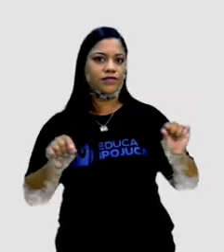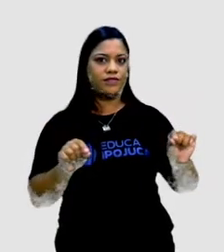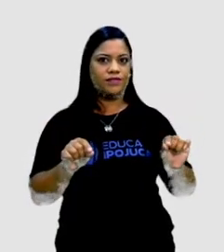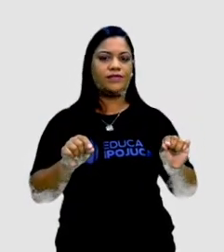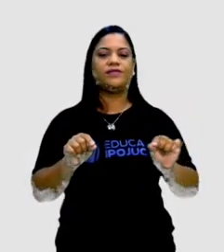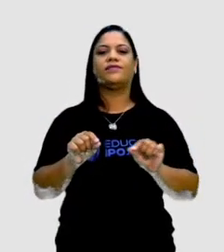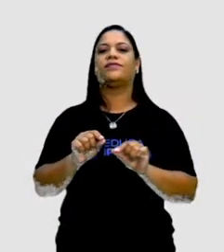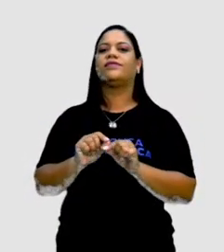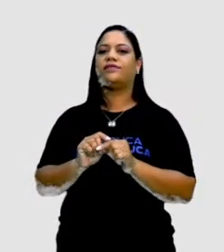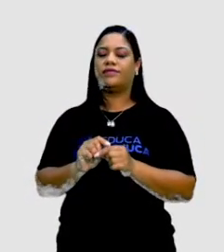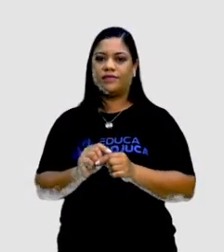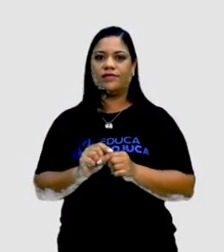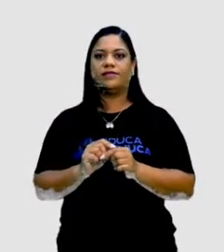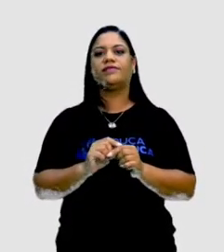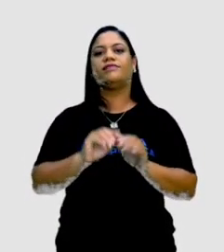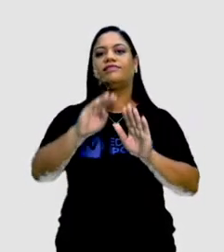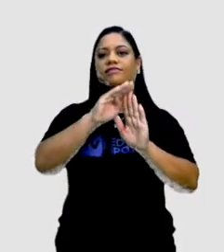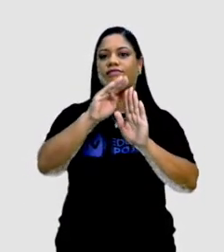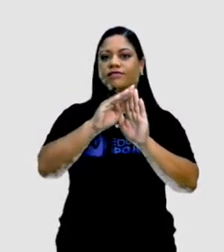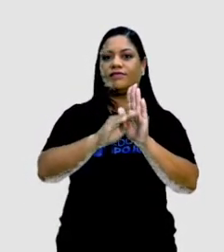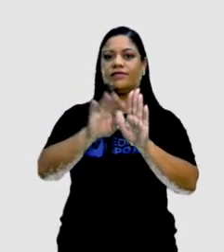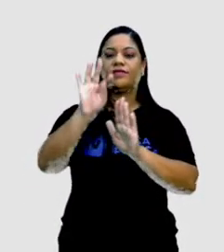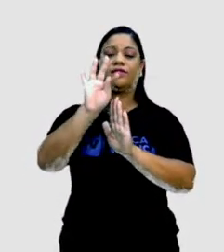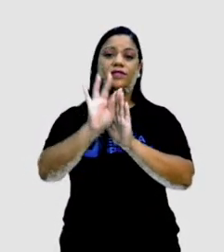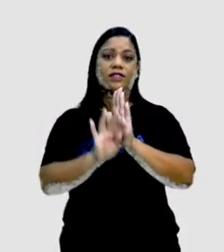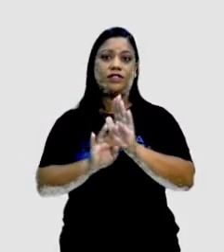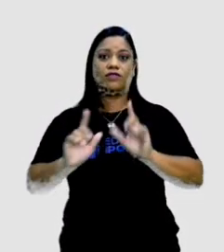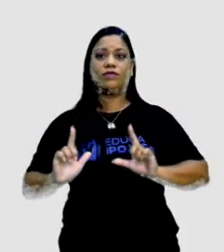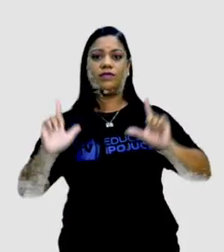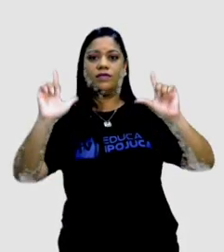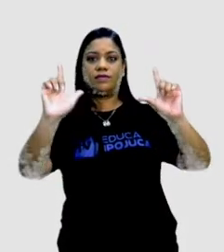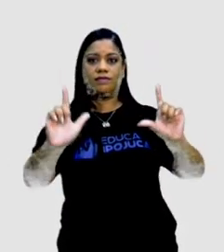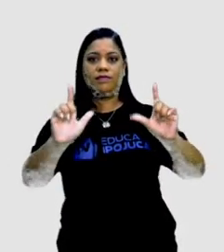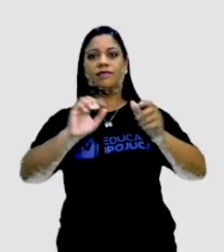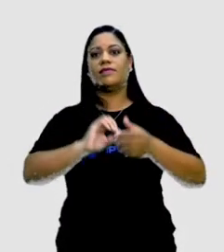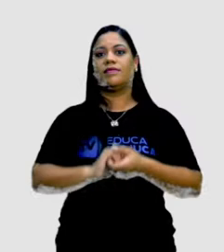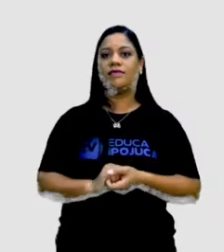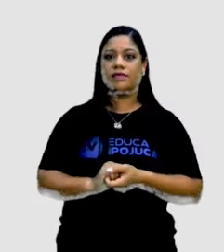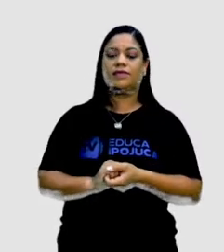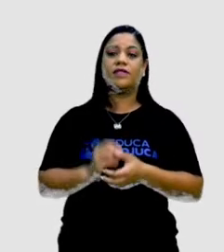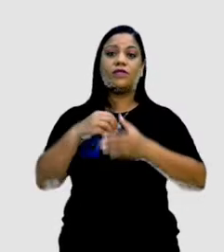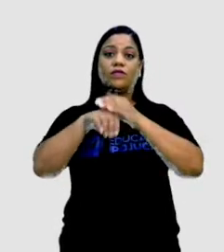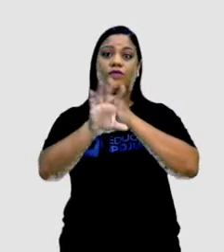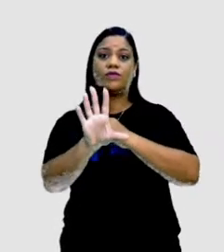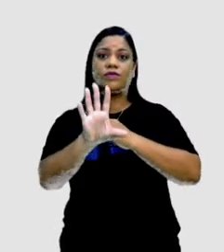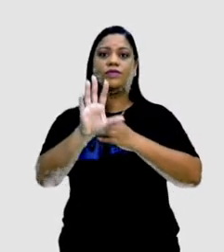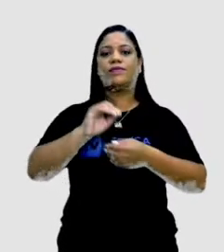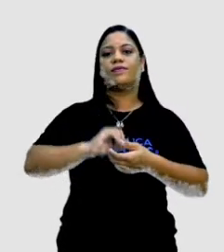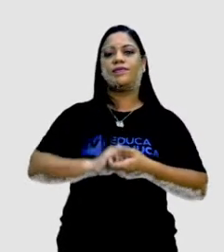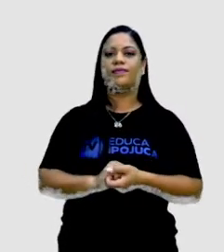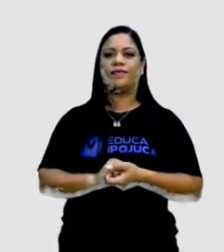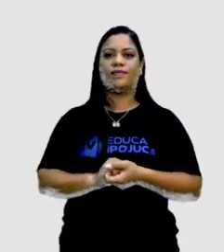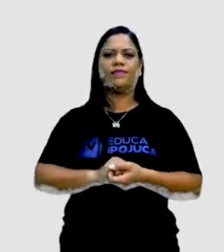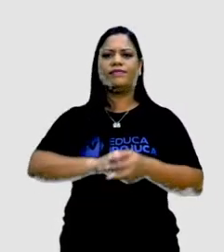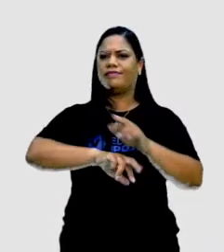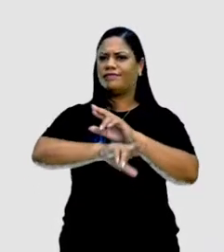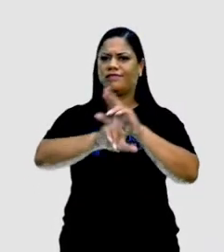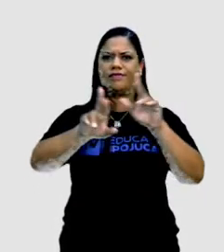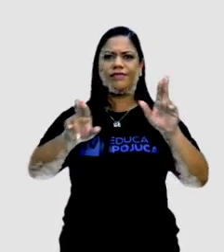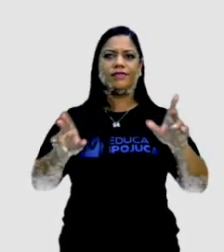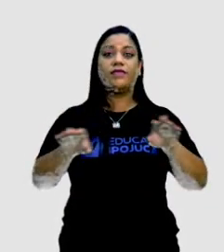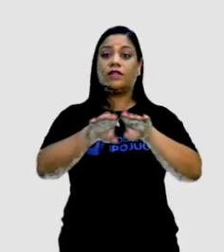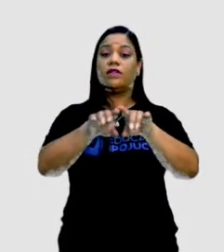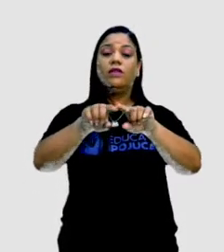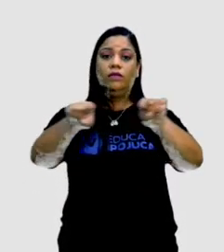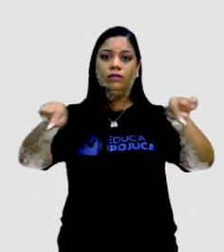seleção, da edição, se é em cartaz, se é em PowerPoint, se é num folder, se é numa